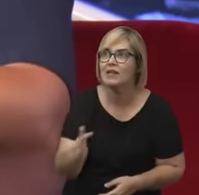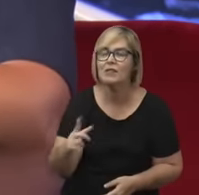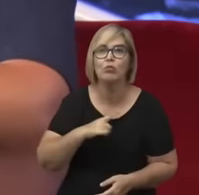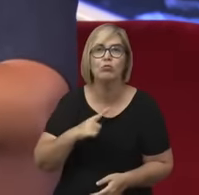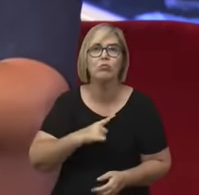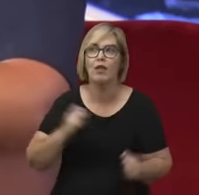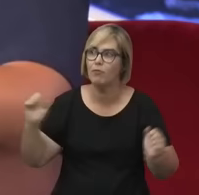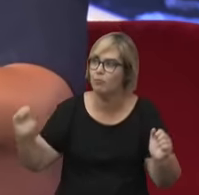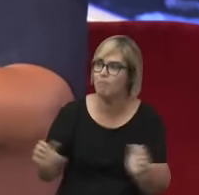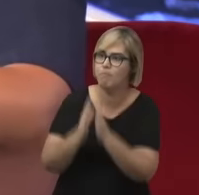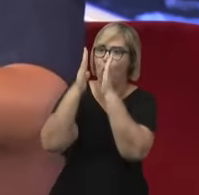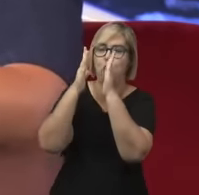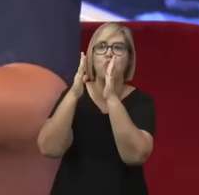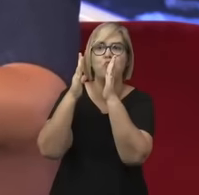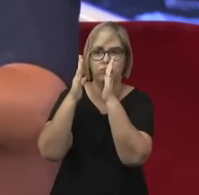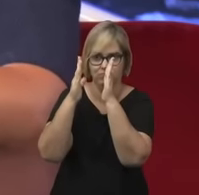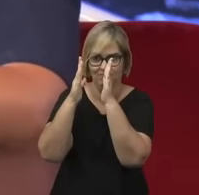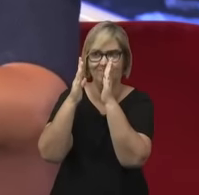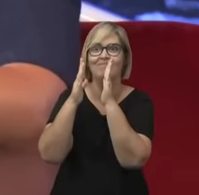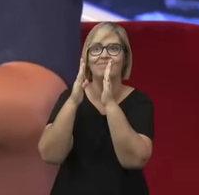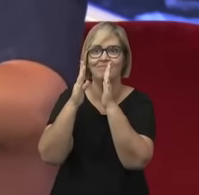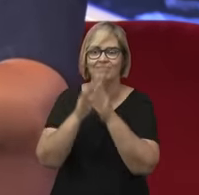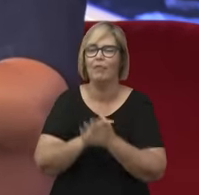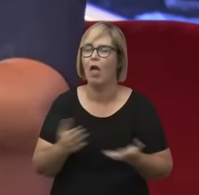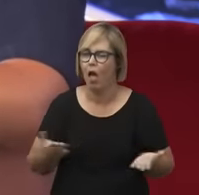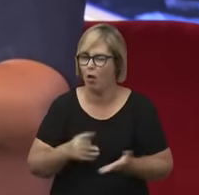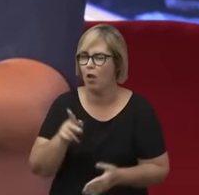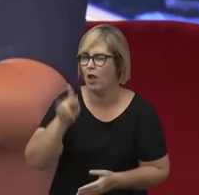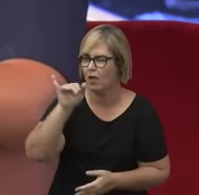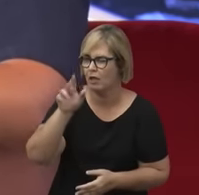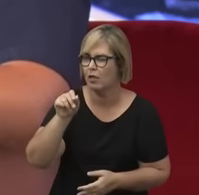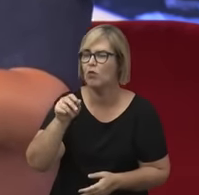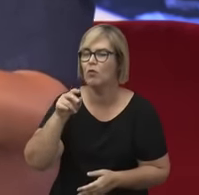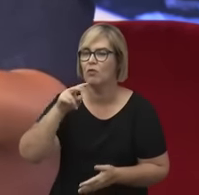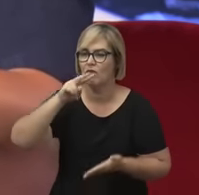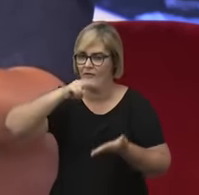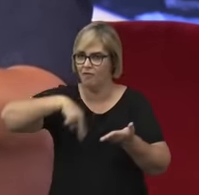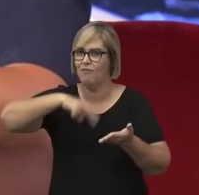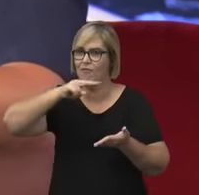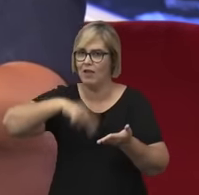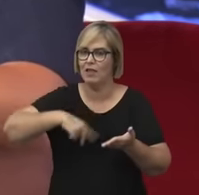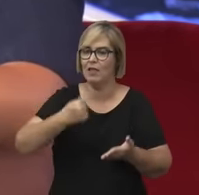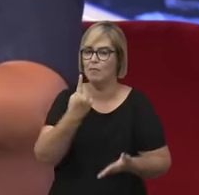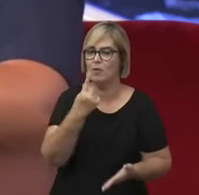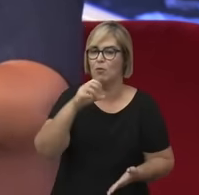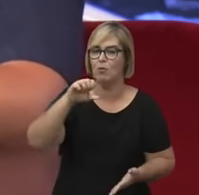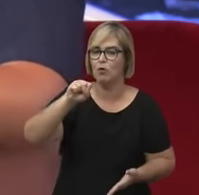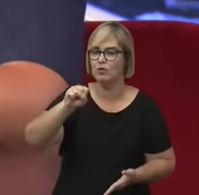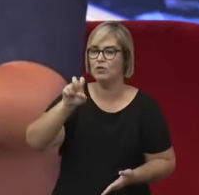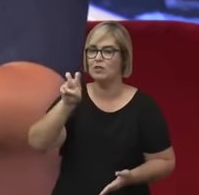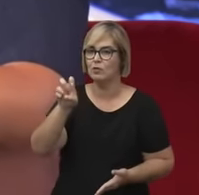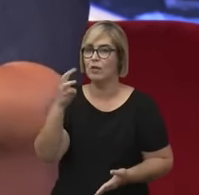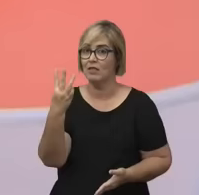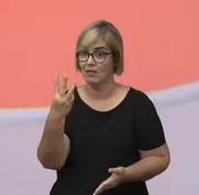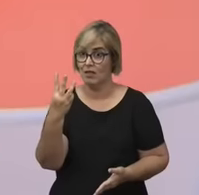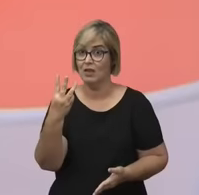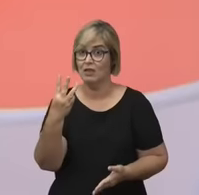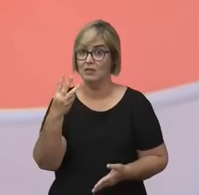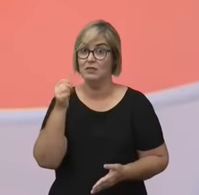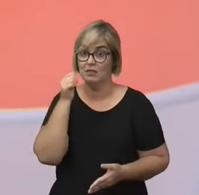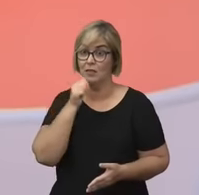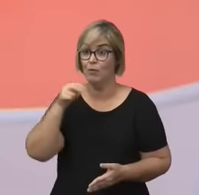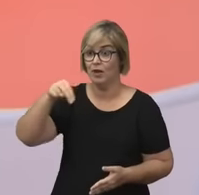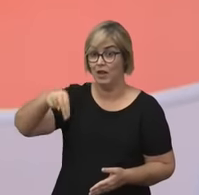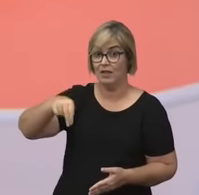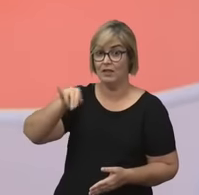no Brasil. E aí, o Kiko vai ler uma parte do opúsculo humanitário, que é a obra de 1853 da Floresta para a gente. É